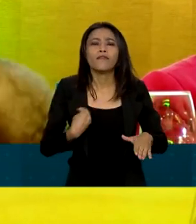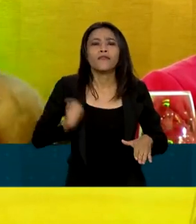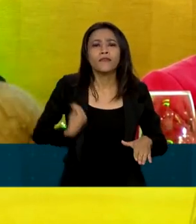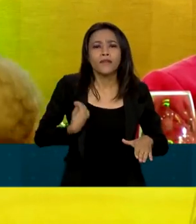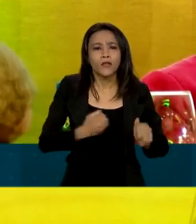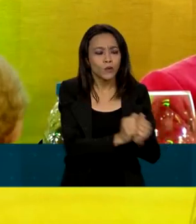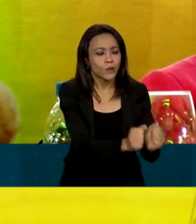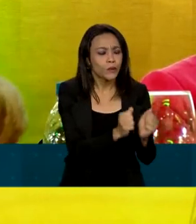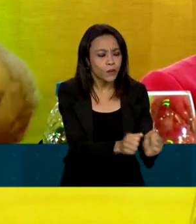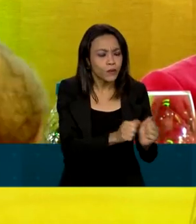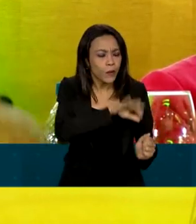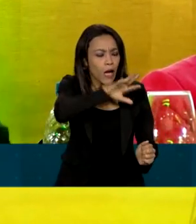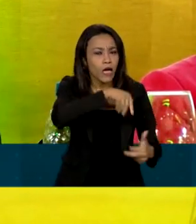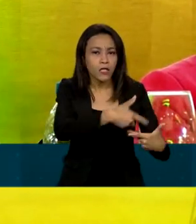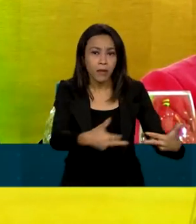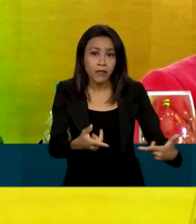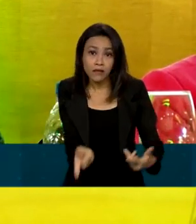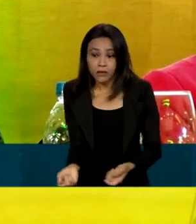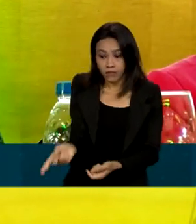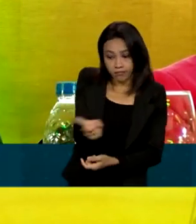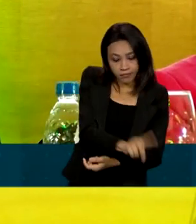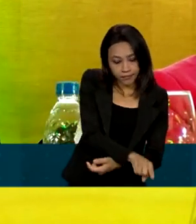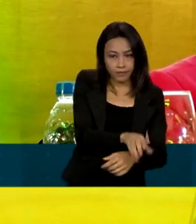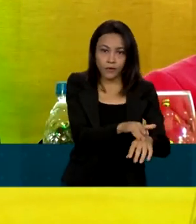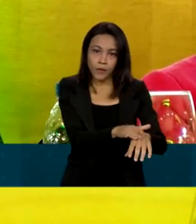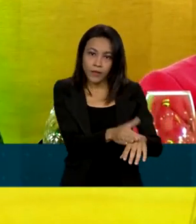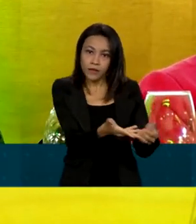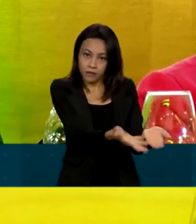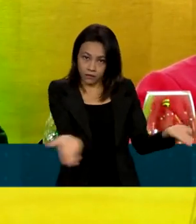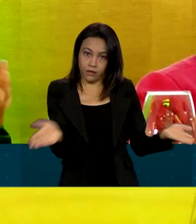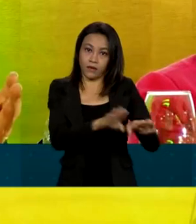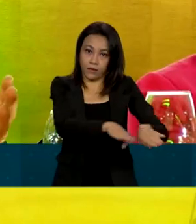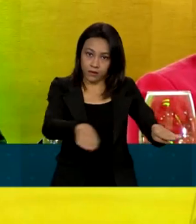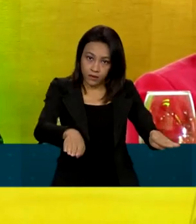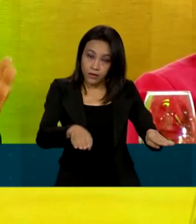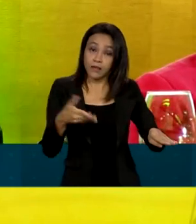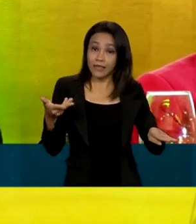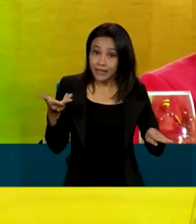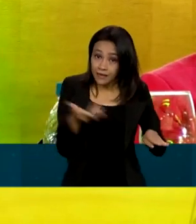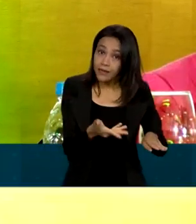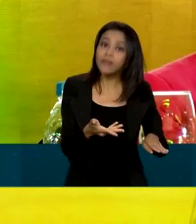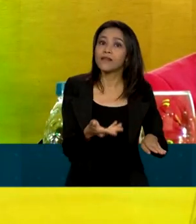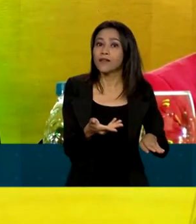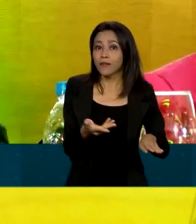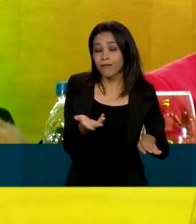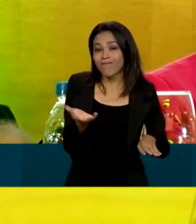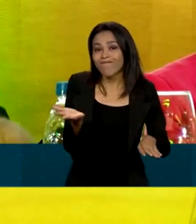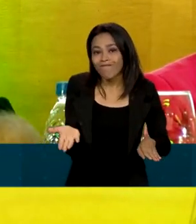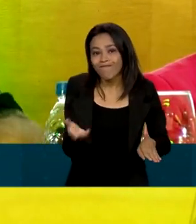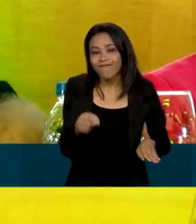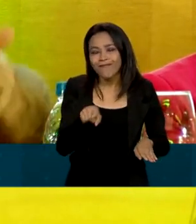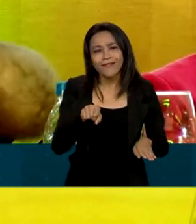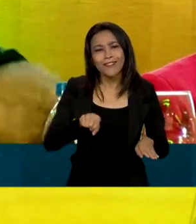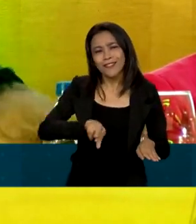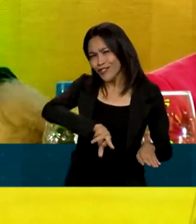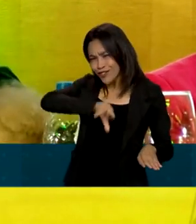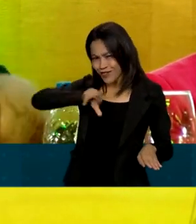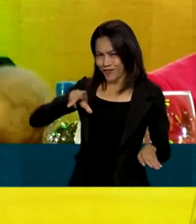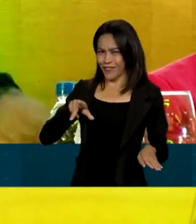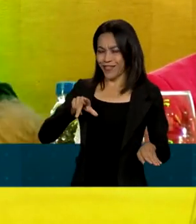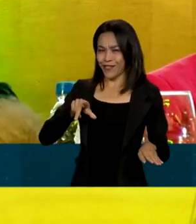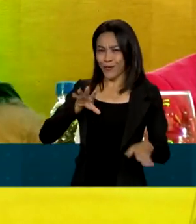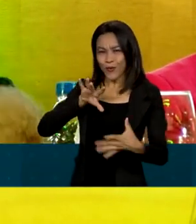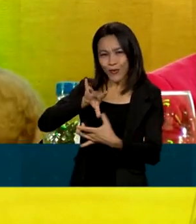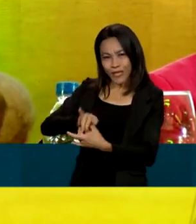vezes transmitem zoonoses para essas crianças. Era uma realidade que em nada diferia do contexto do que